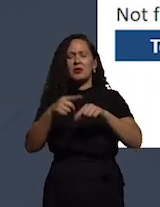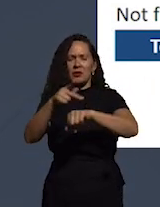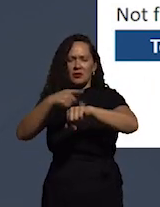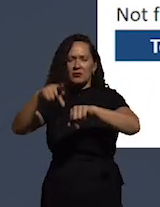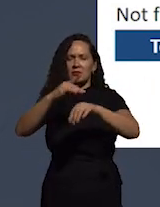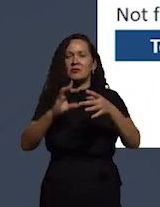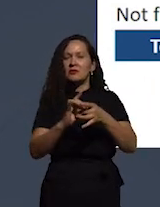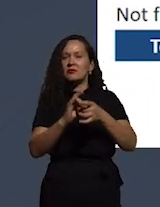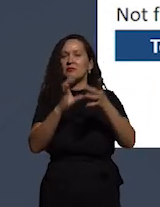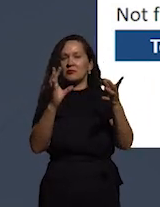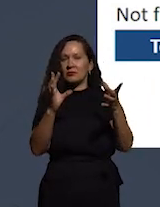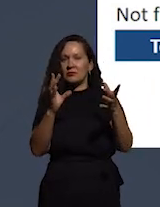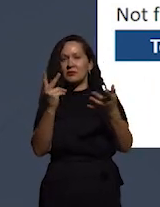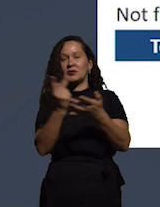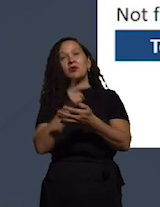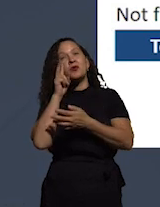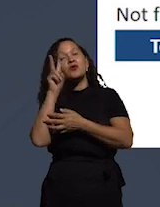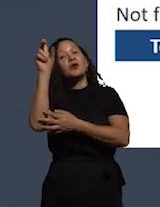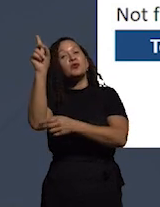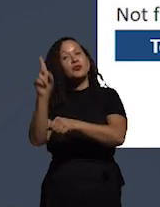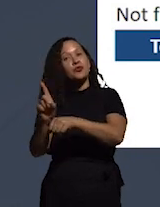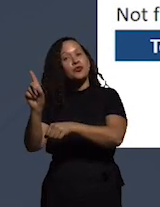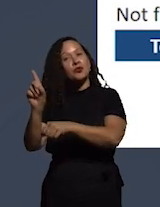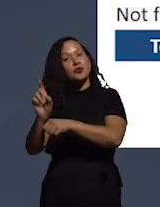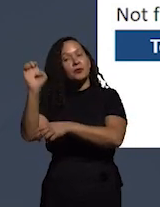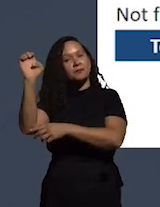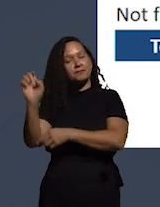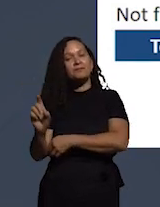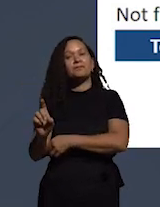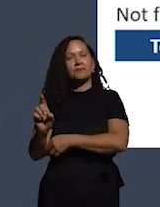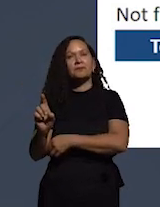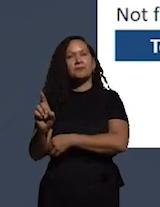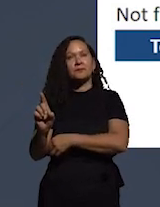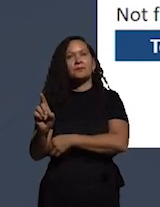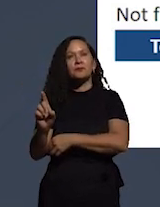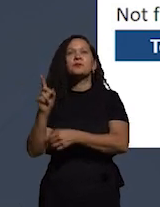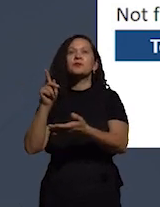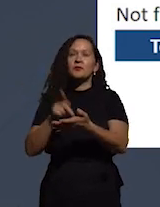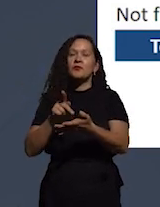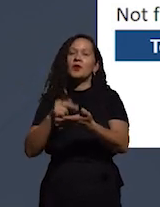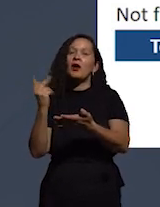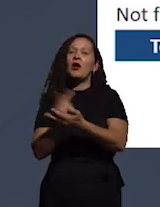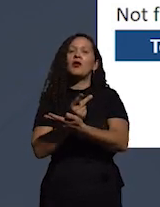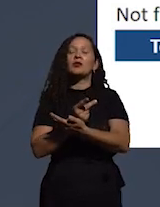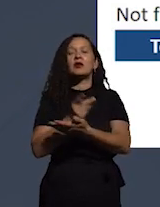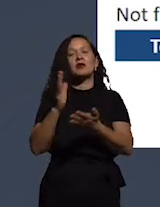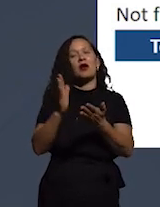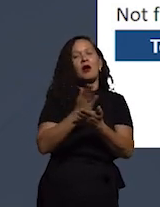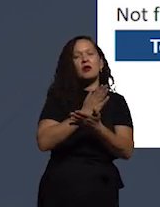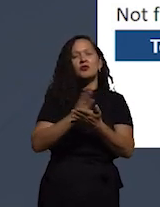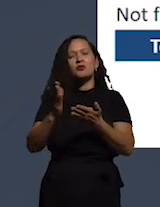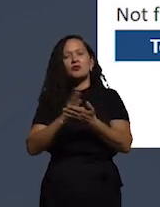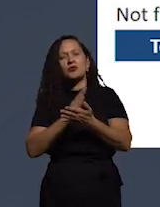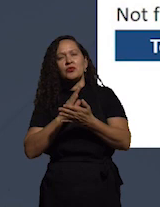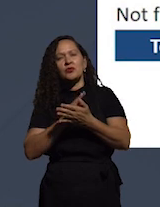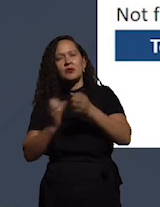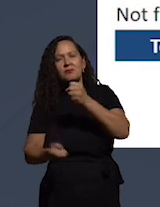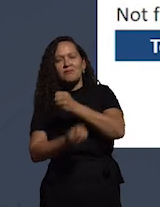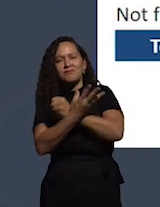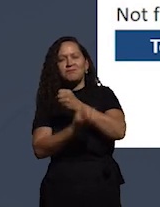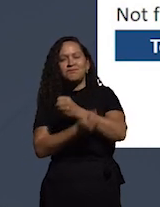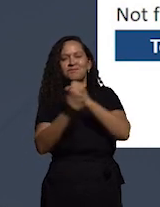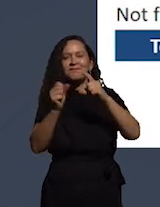democratizado como vocês veem no lado direito de fato o que acontece às vezes é que a corrupção aumenta